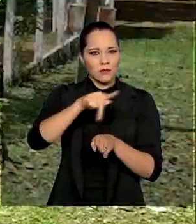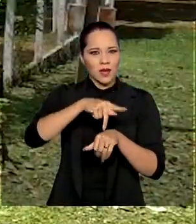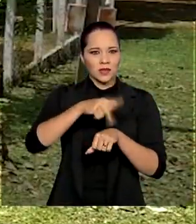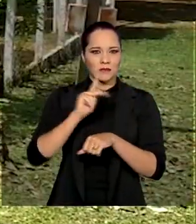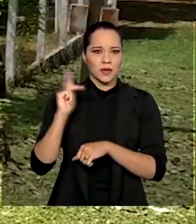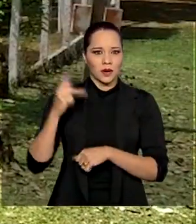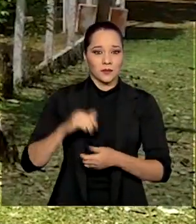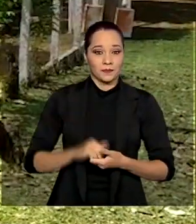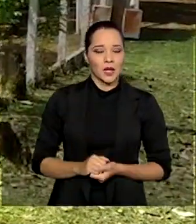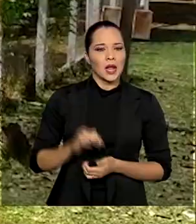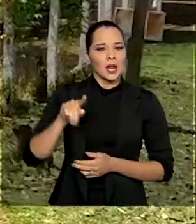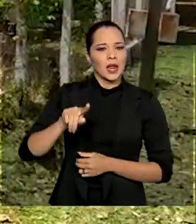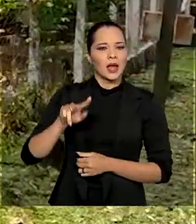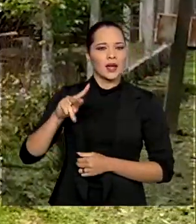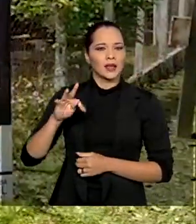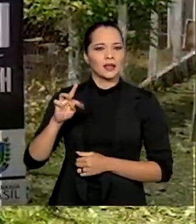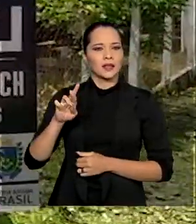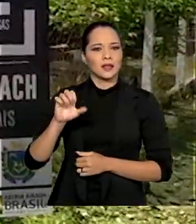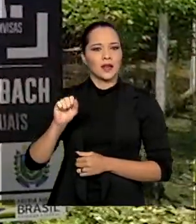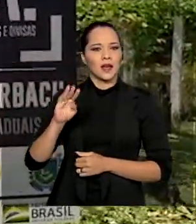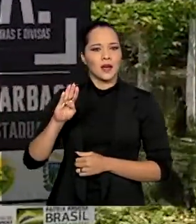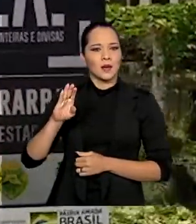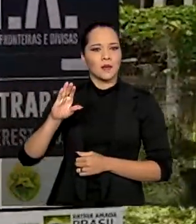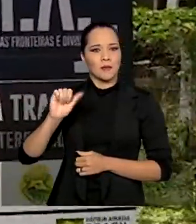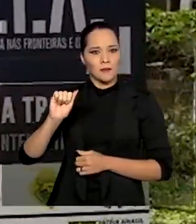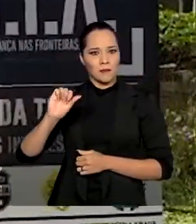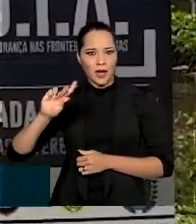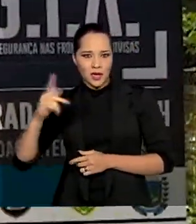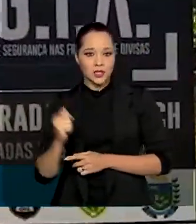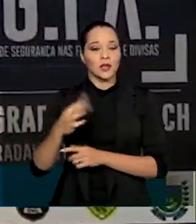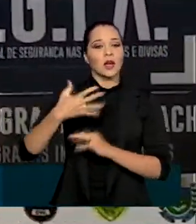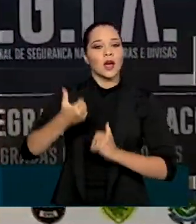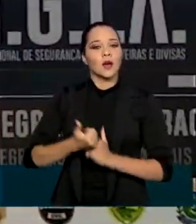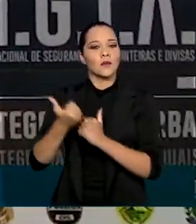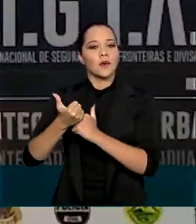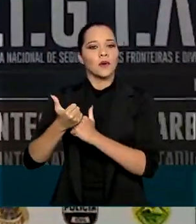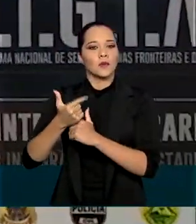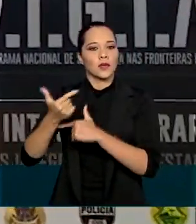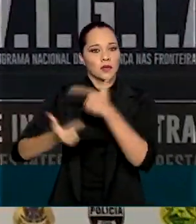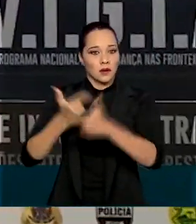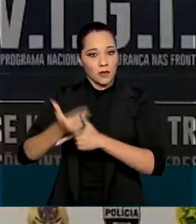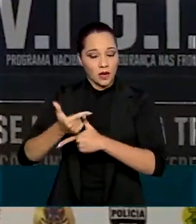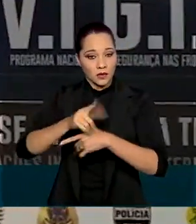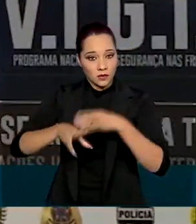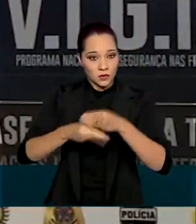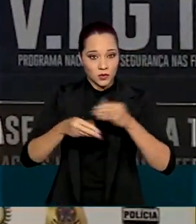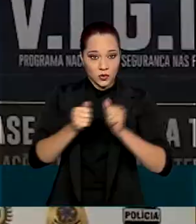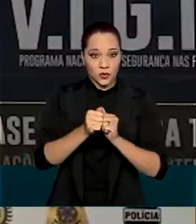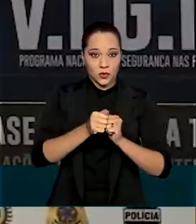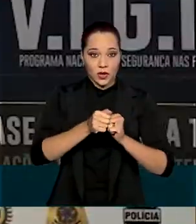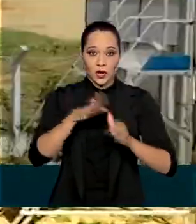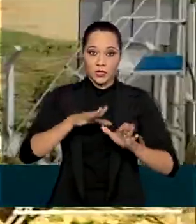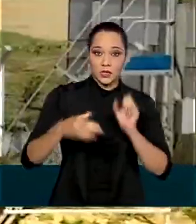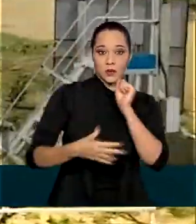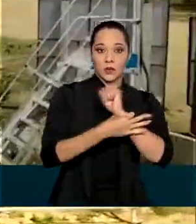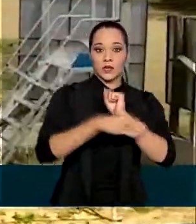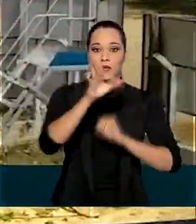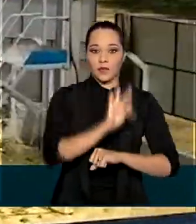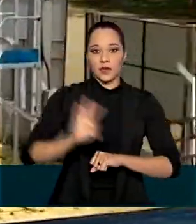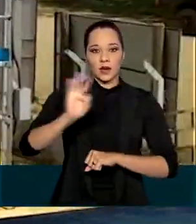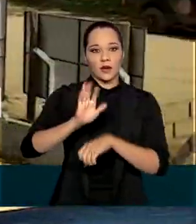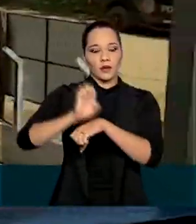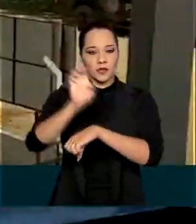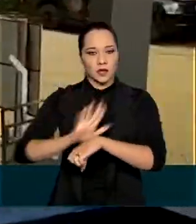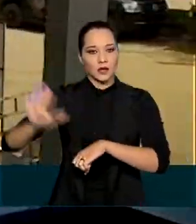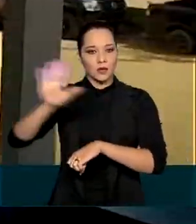TRARBAC fica em Querência do Norte e servirá de apoio para ações integradas entre as forças de segurança federal e